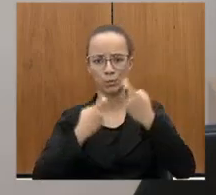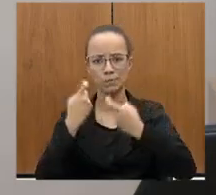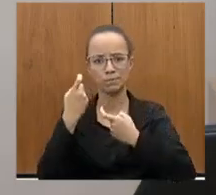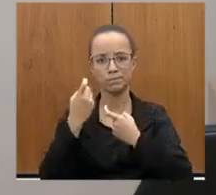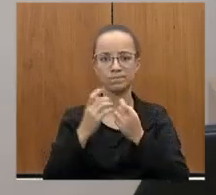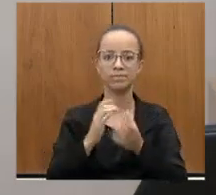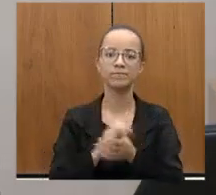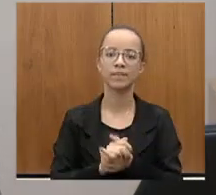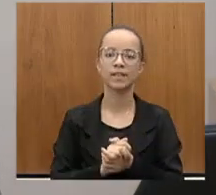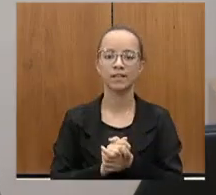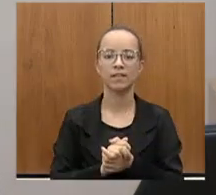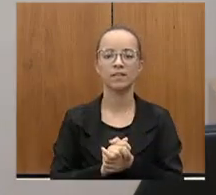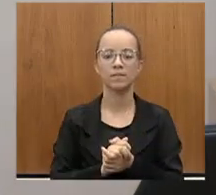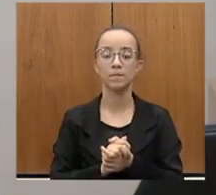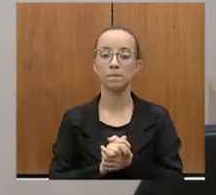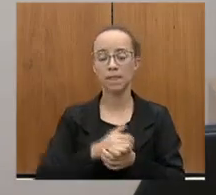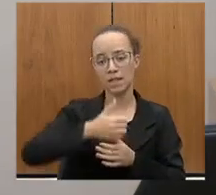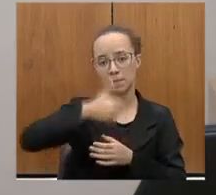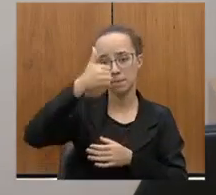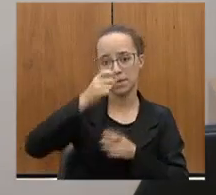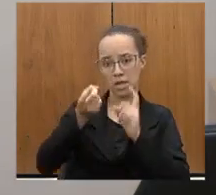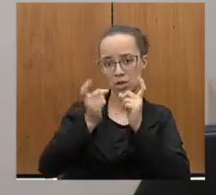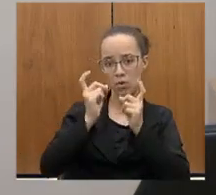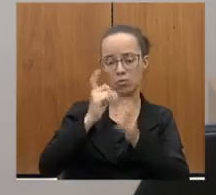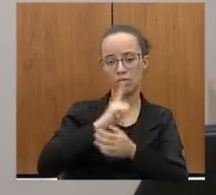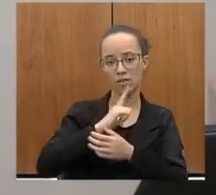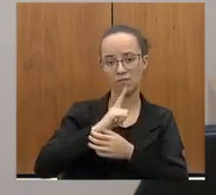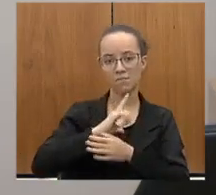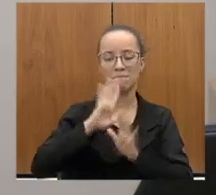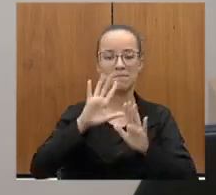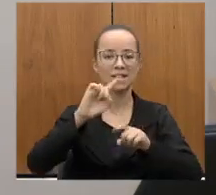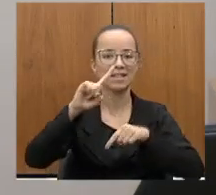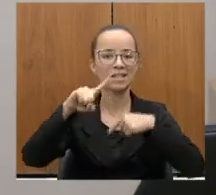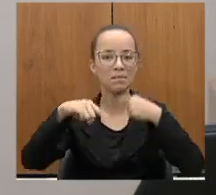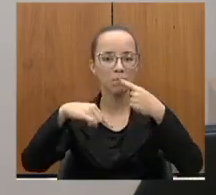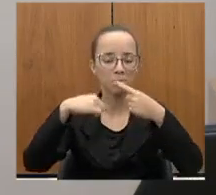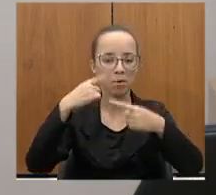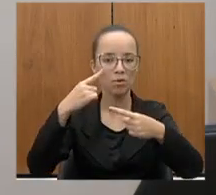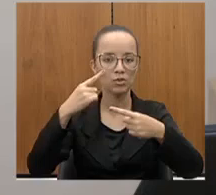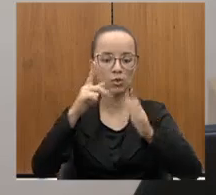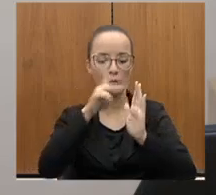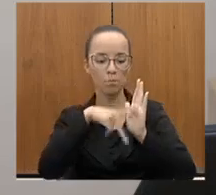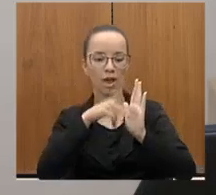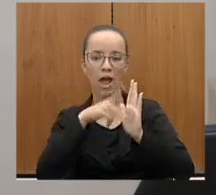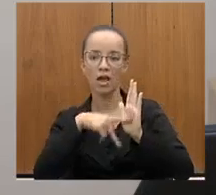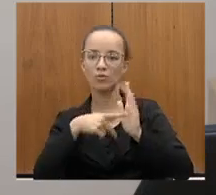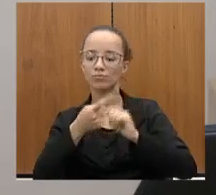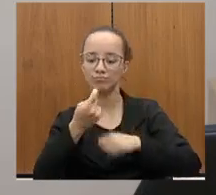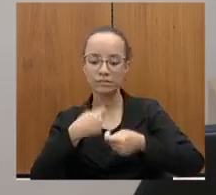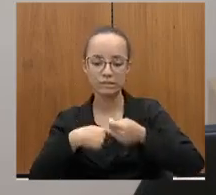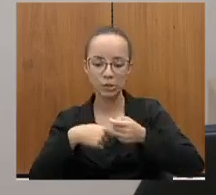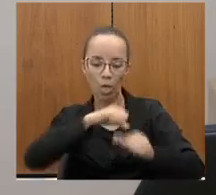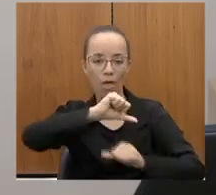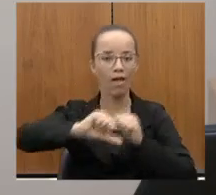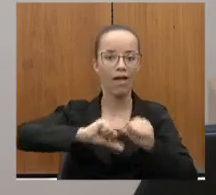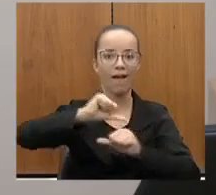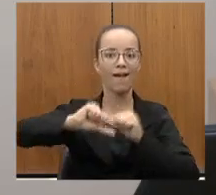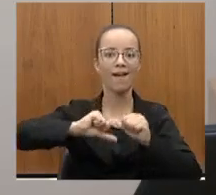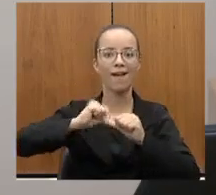fez uma primeira audiência pública, mas, após essa audiência pública, o plano de negócio foi todo mudado.